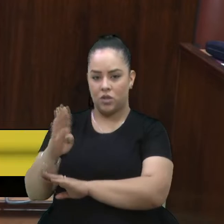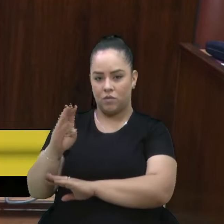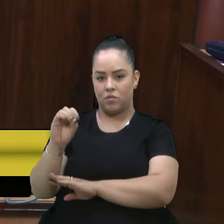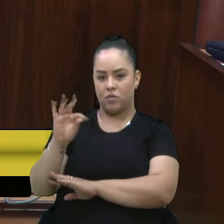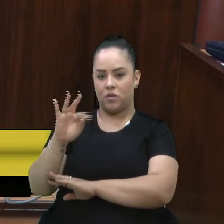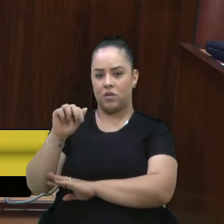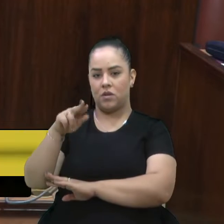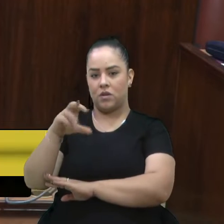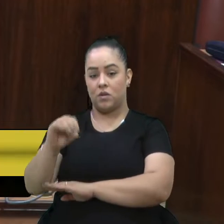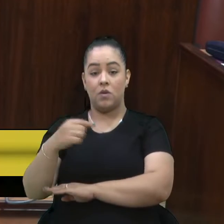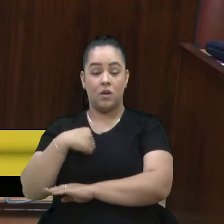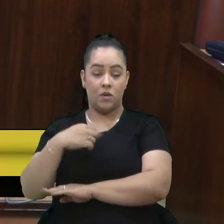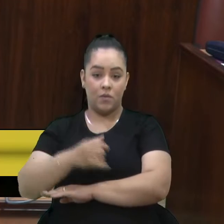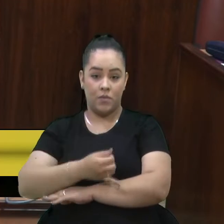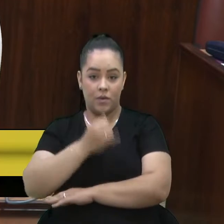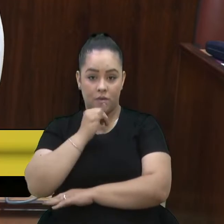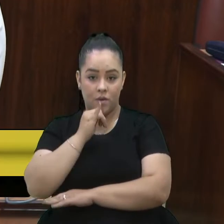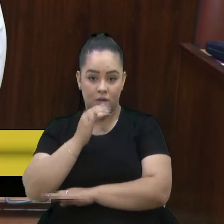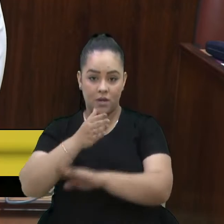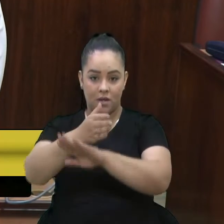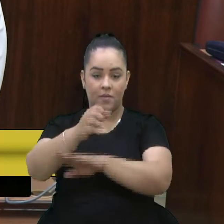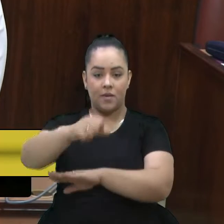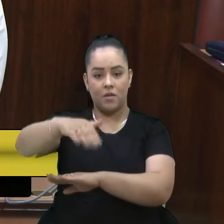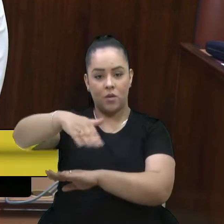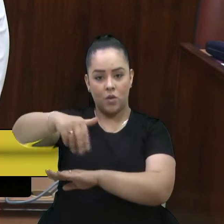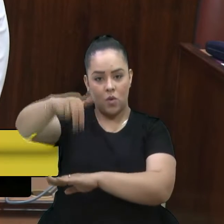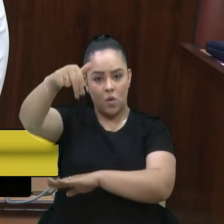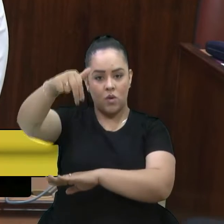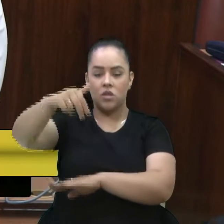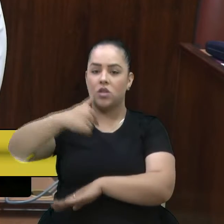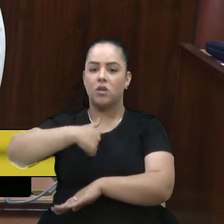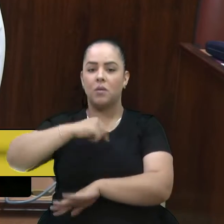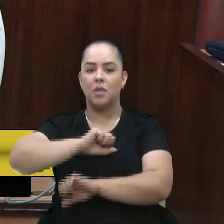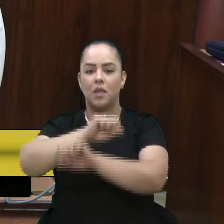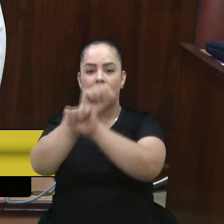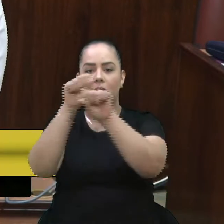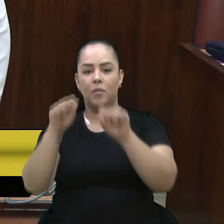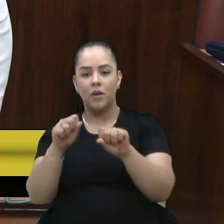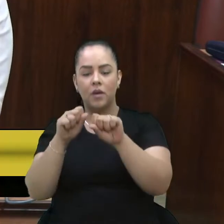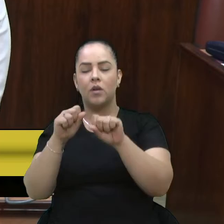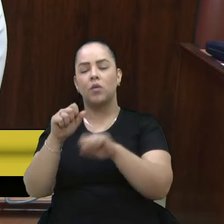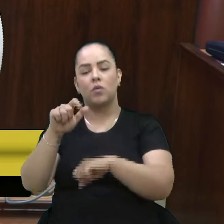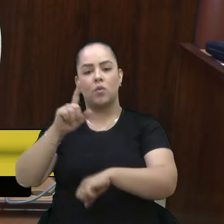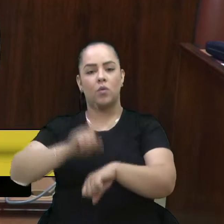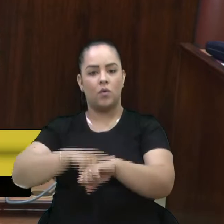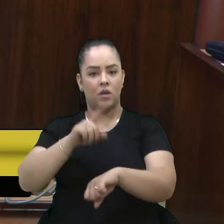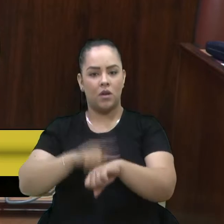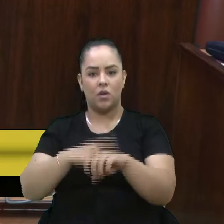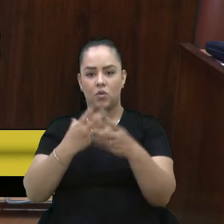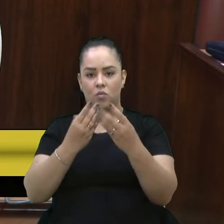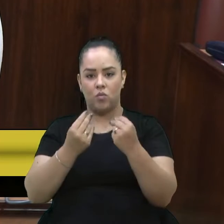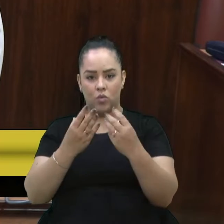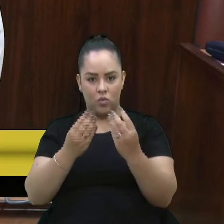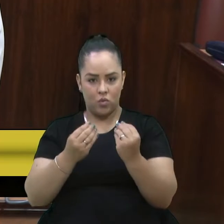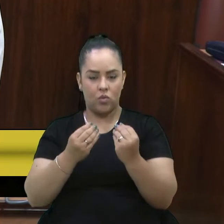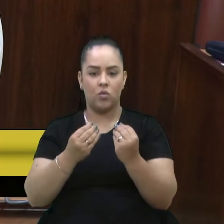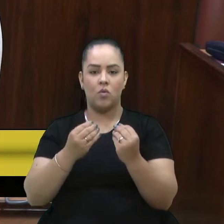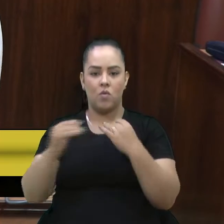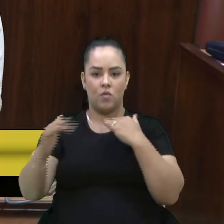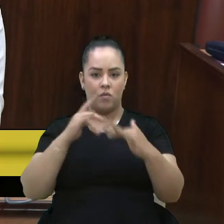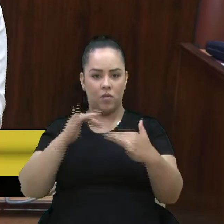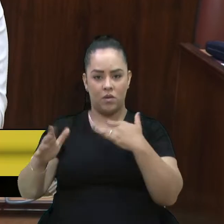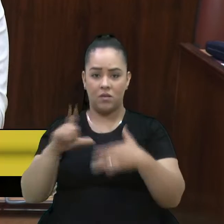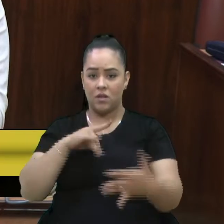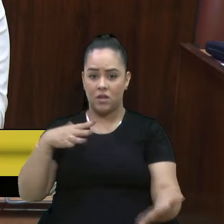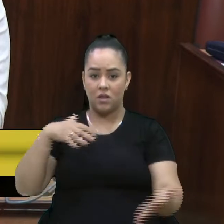para a Zona Norte e cansei de passar de manhã ali no horário de pico ou no final da tarde e ter acidente. Eu, inclusive, socorri